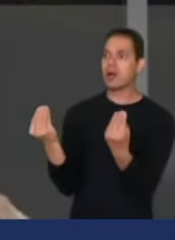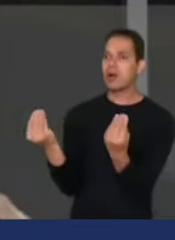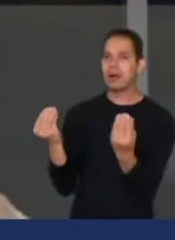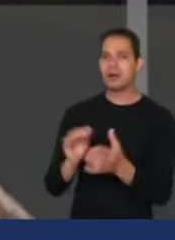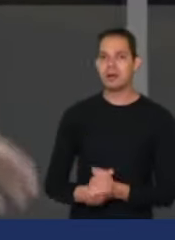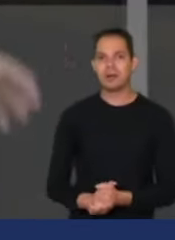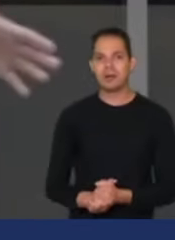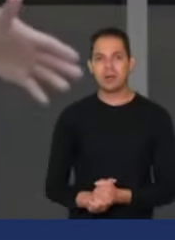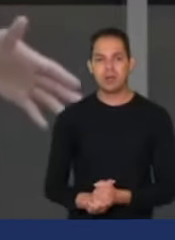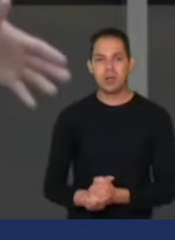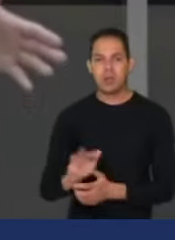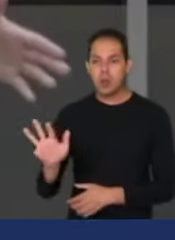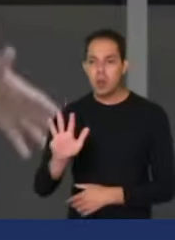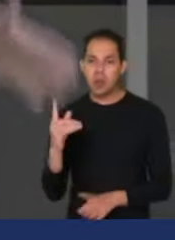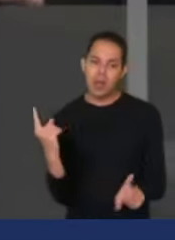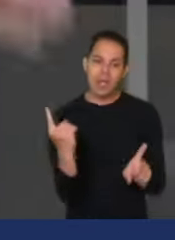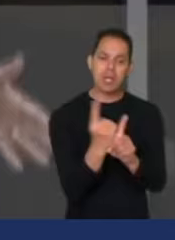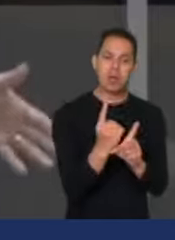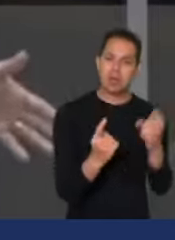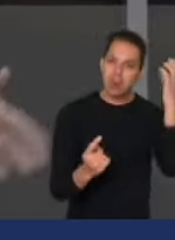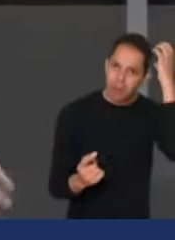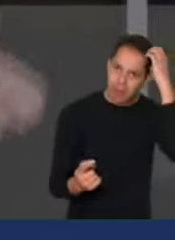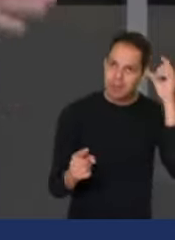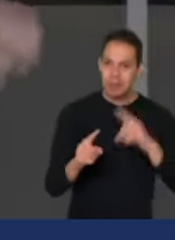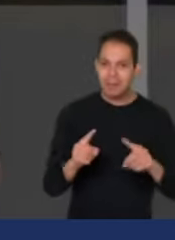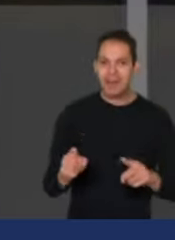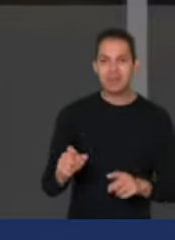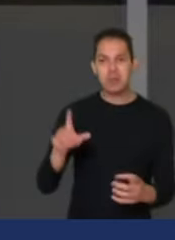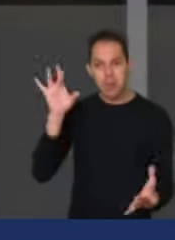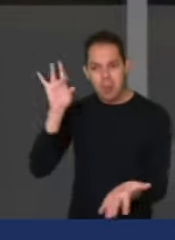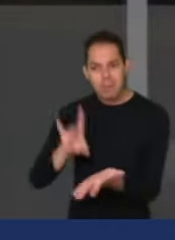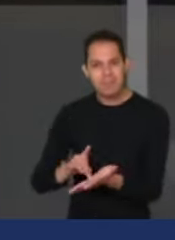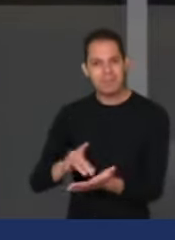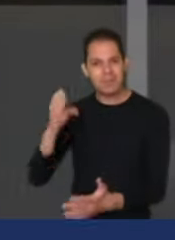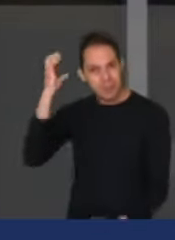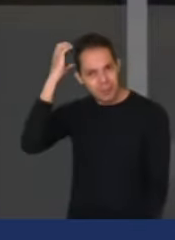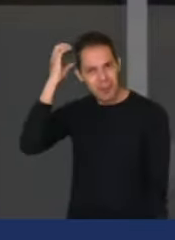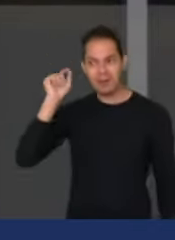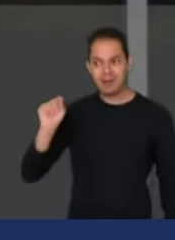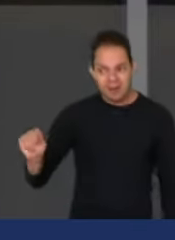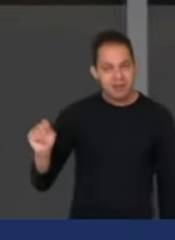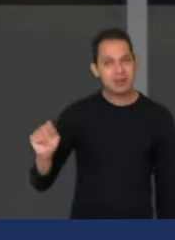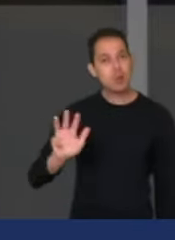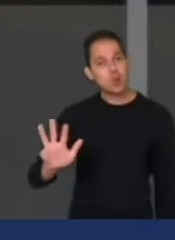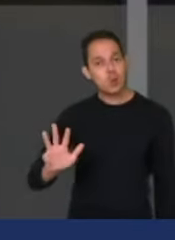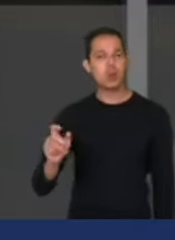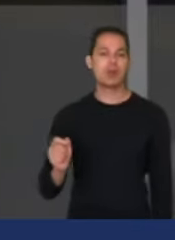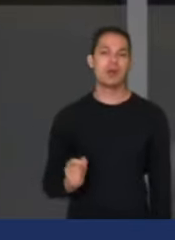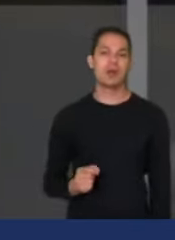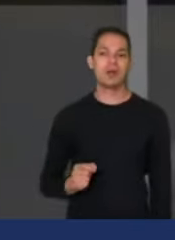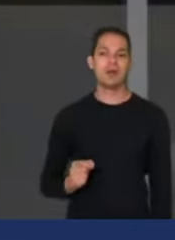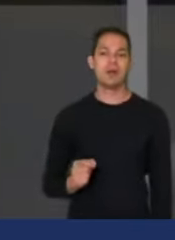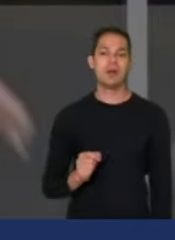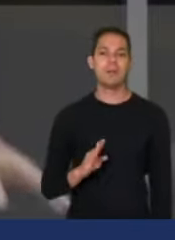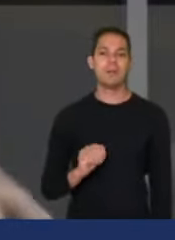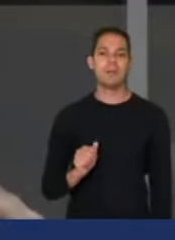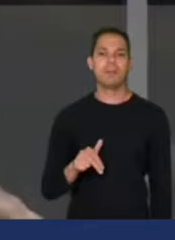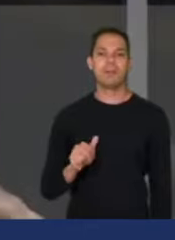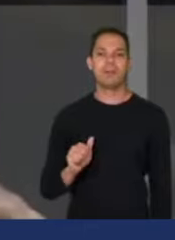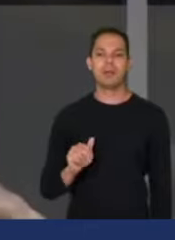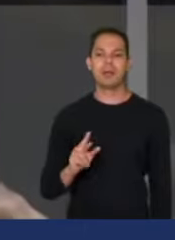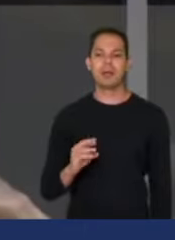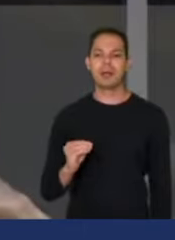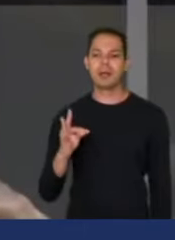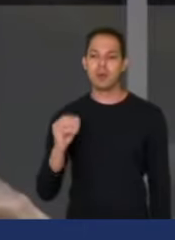culpado, mas ele é, de fato, a pessoa responsável pela bancarrota. É a receita